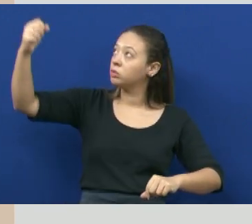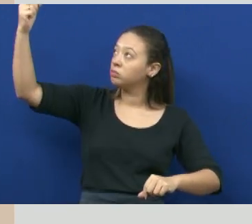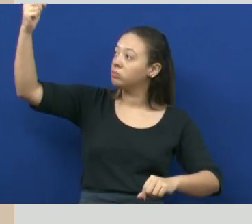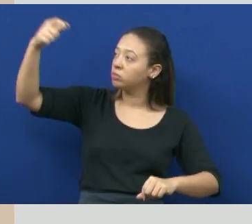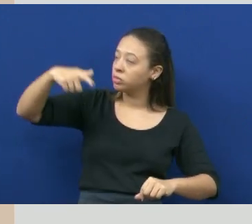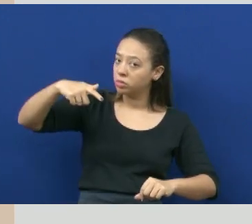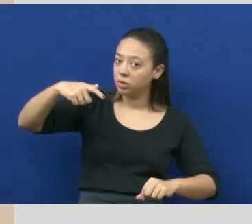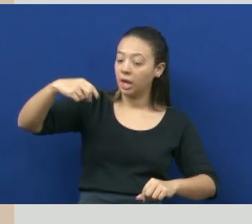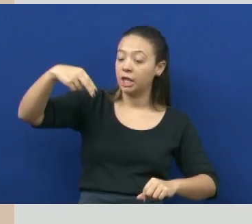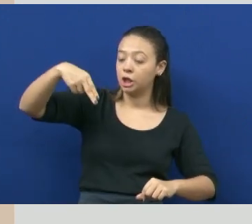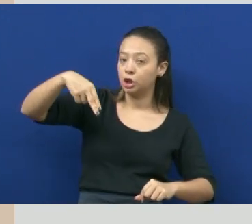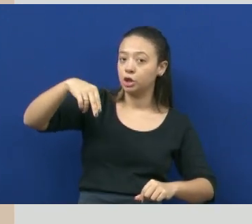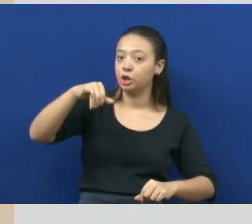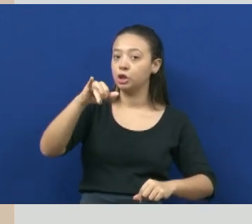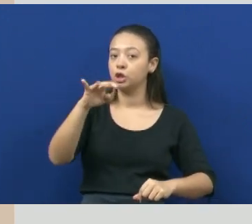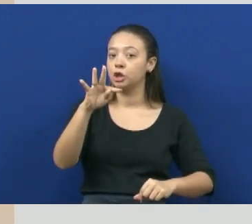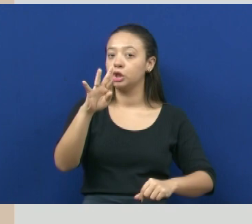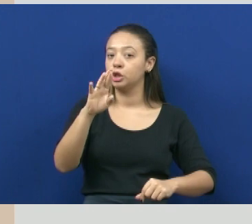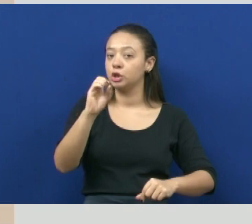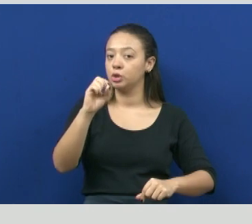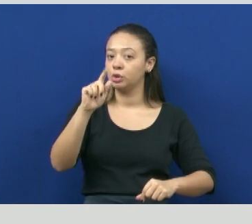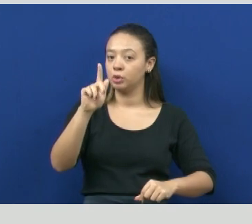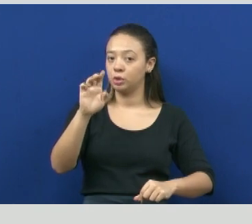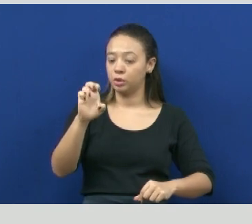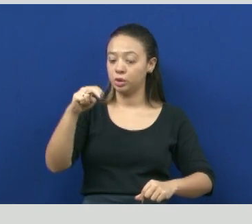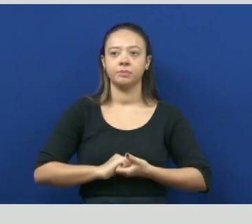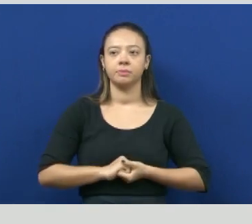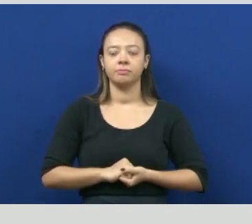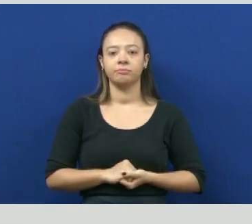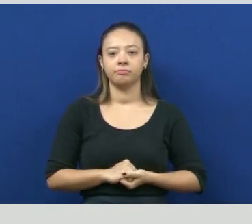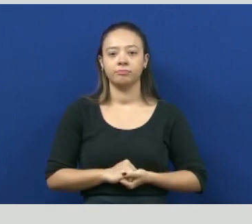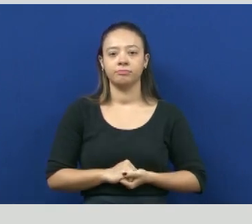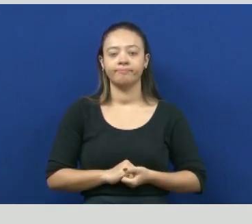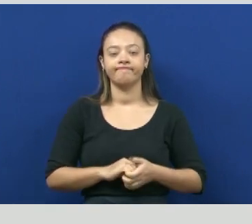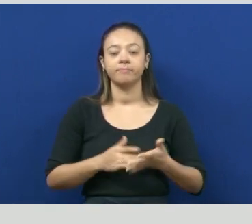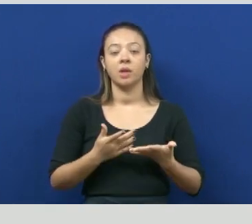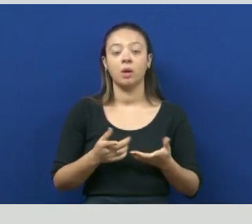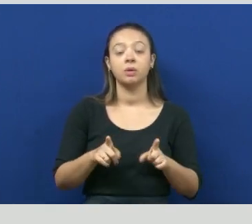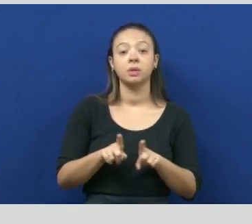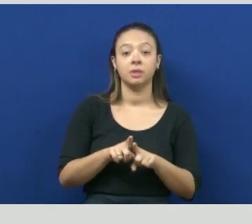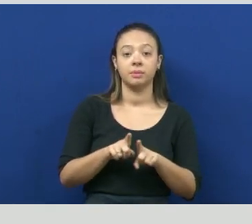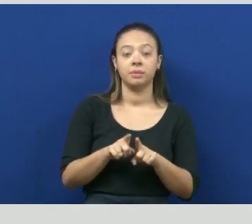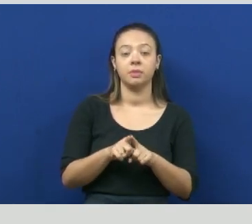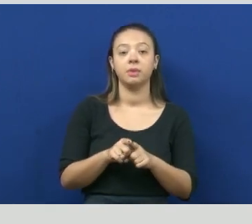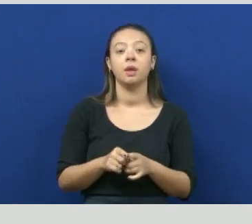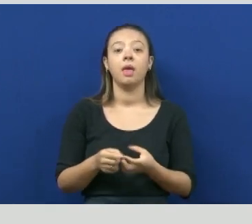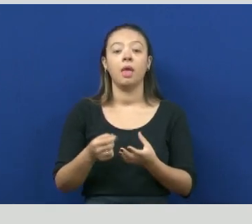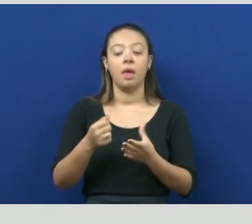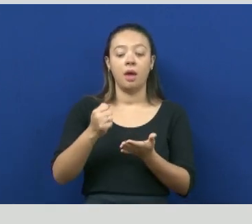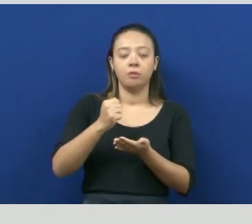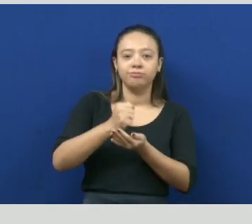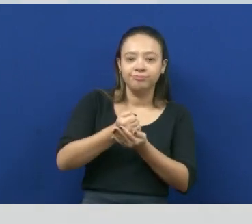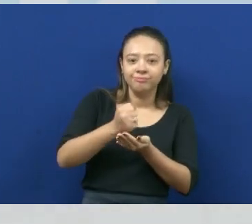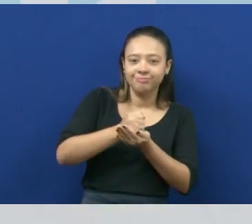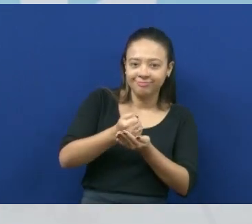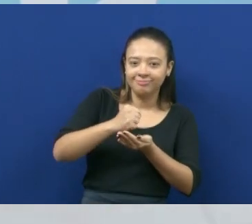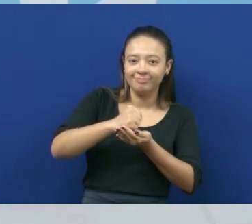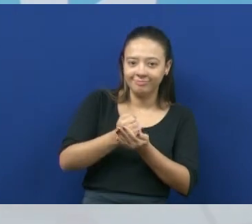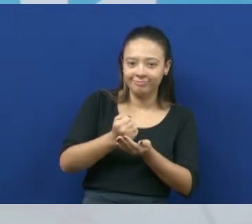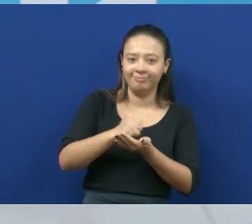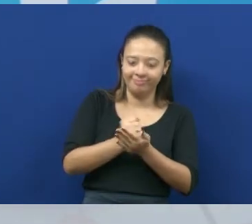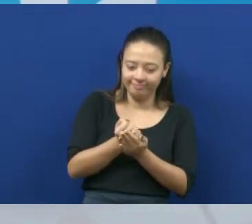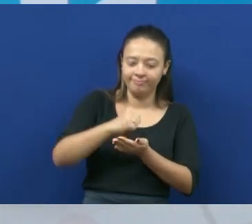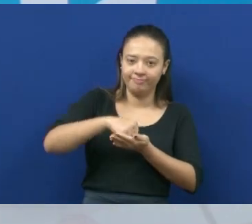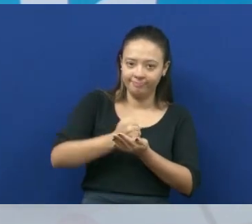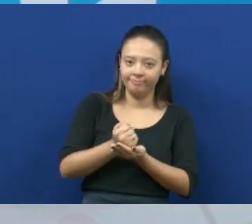bactéria para a humanidade. Na indústria farmacêutica é um exemplo